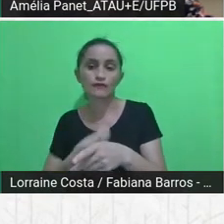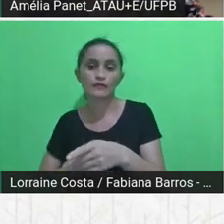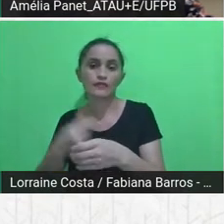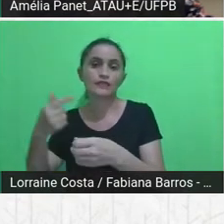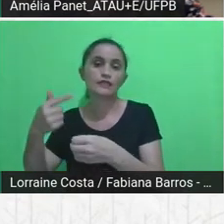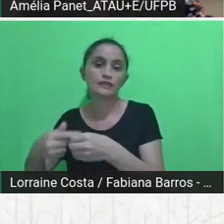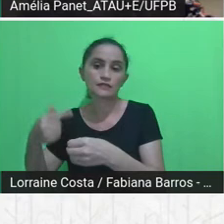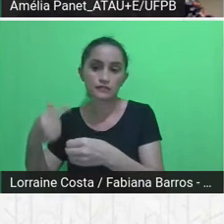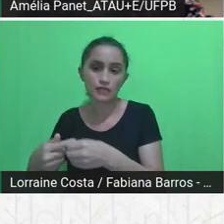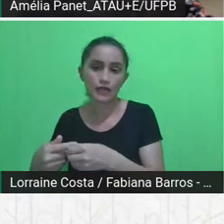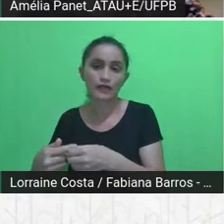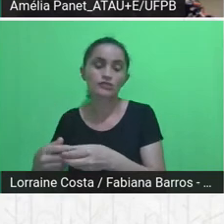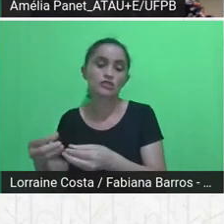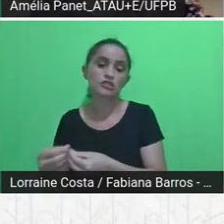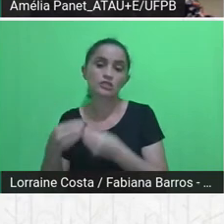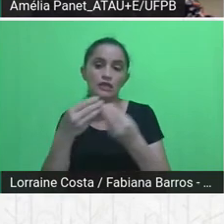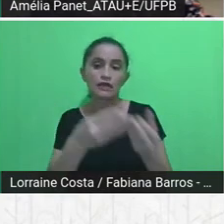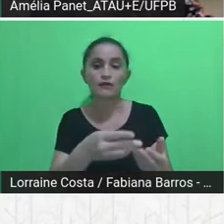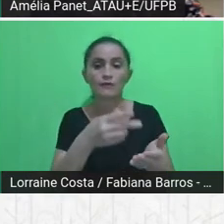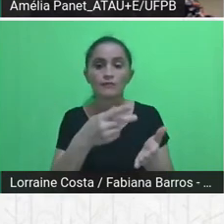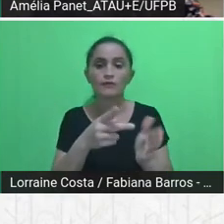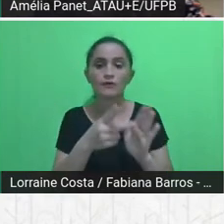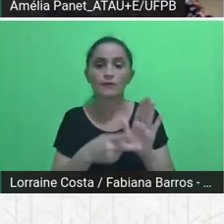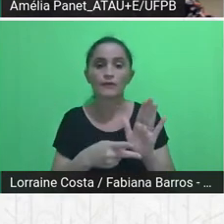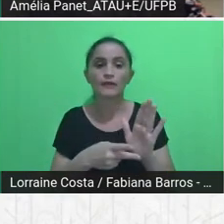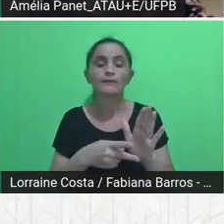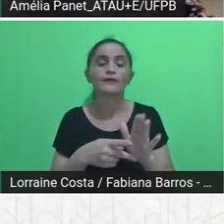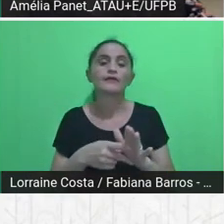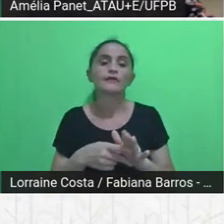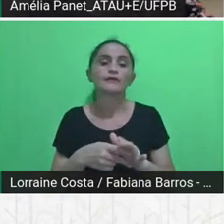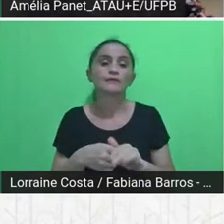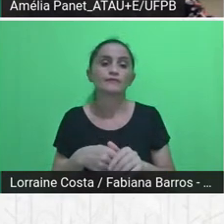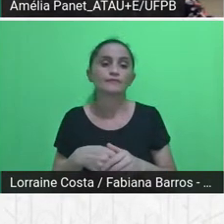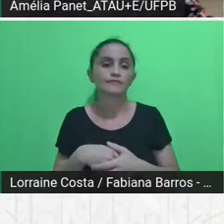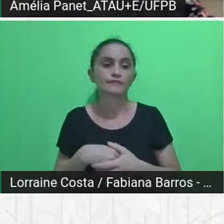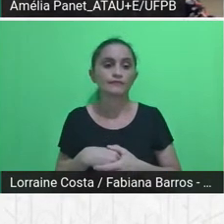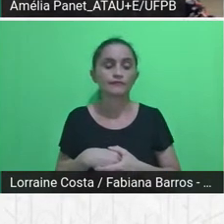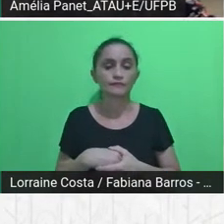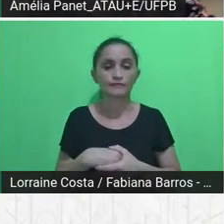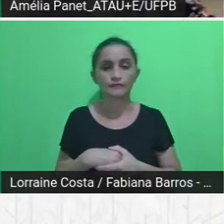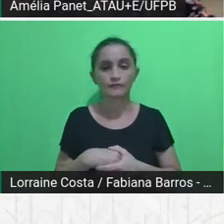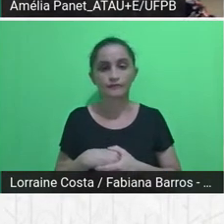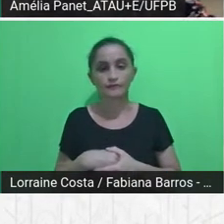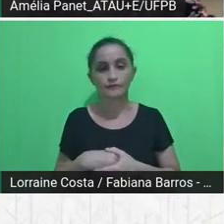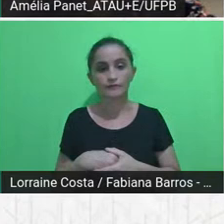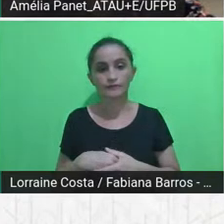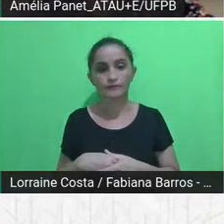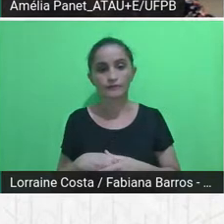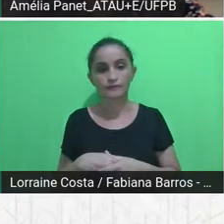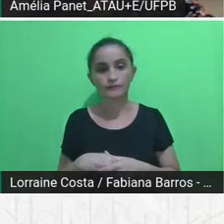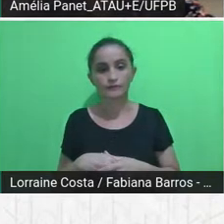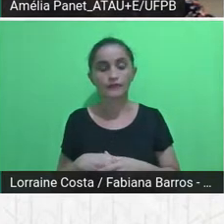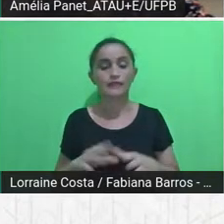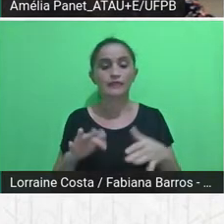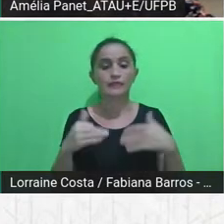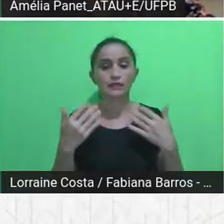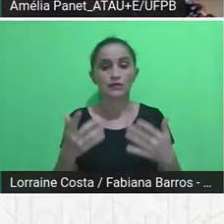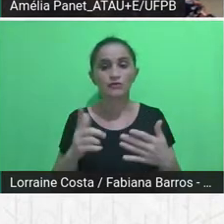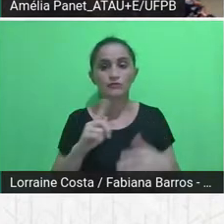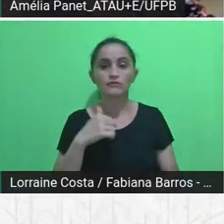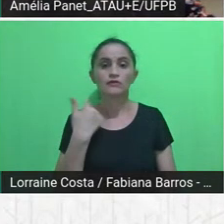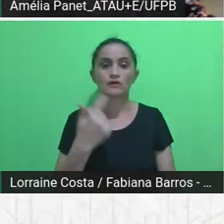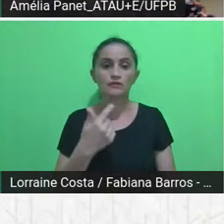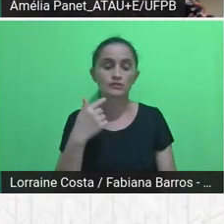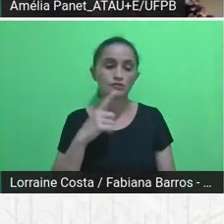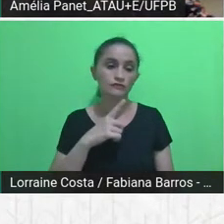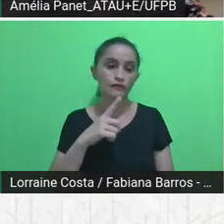de outros projetos que mais adiante eu vou citar. Pode ir passando, por favor. Então, as questões de